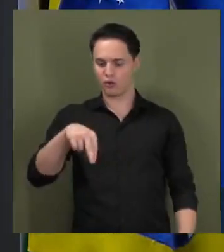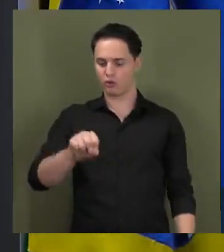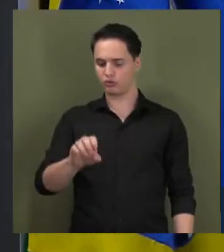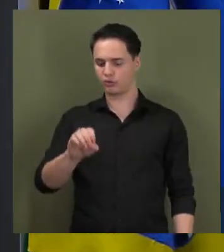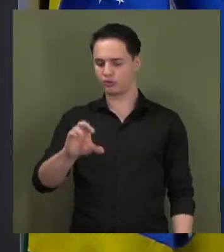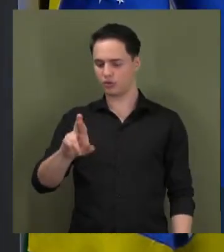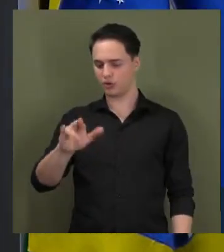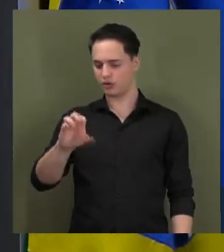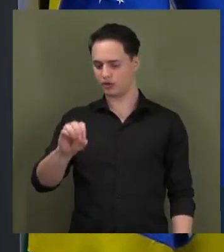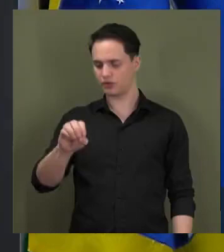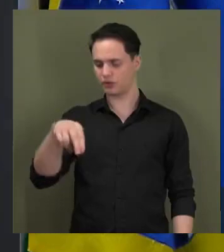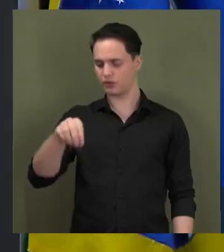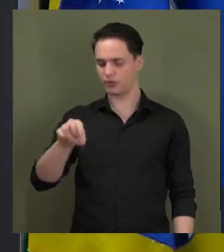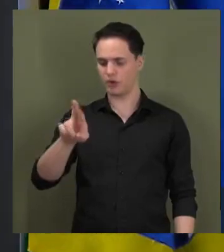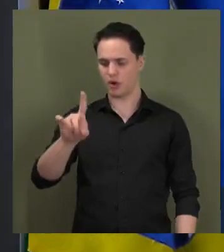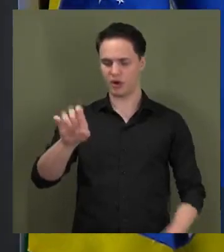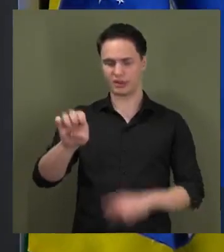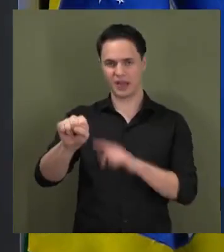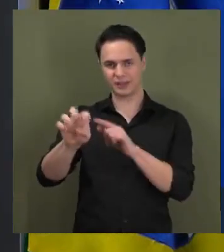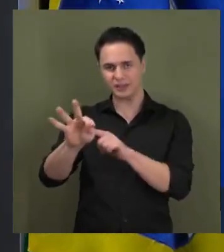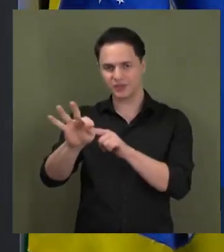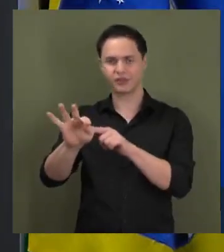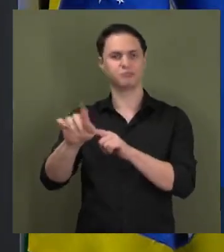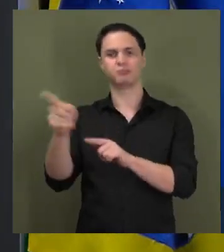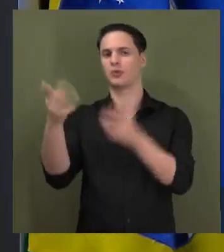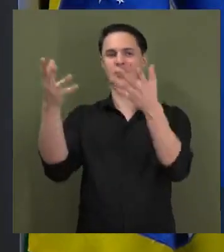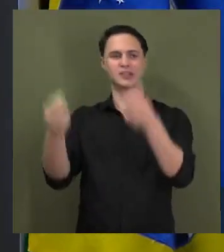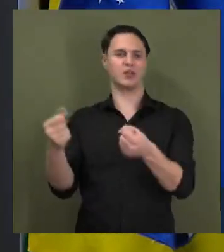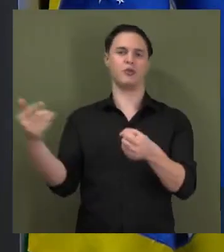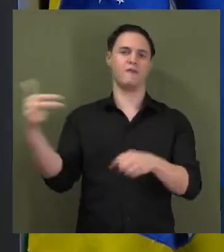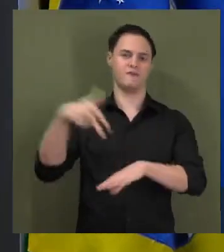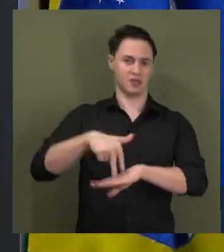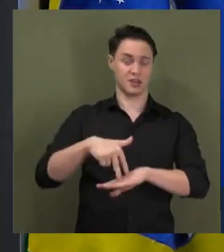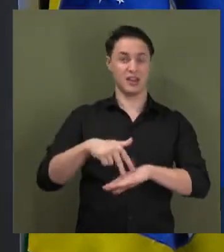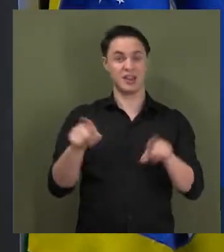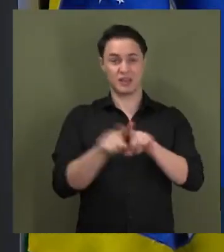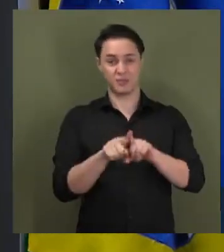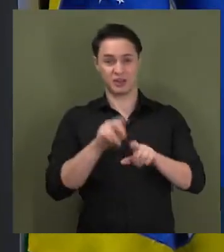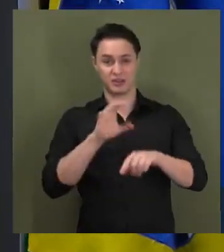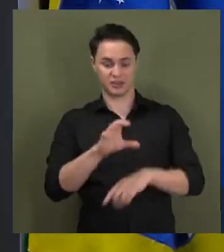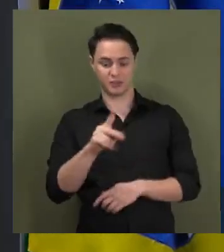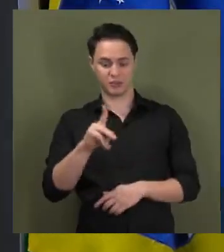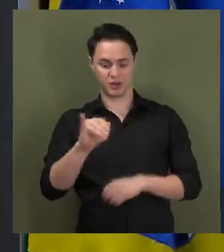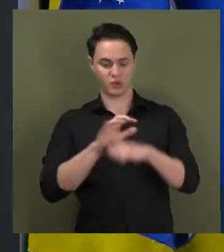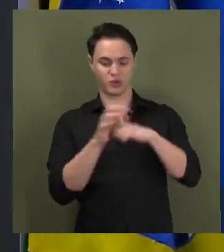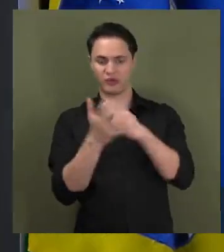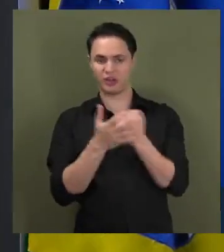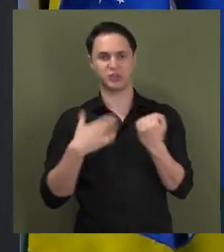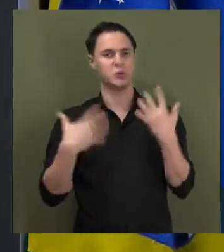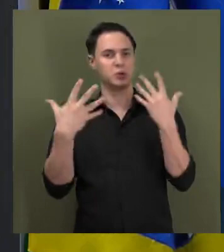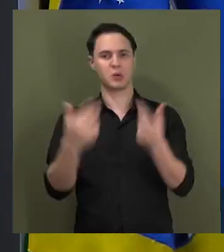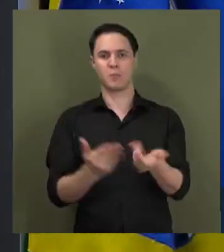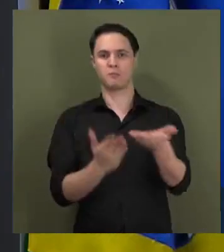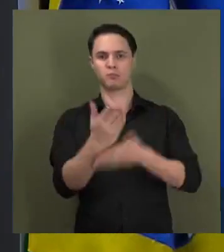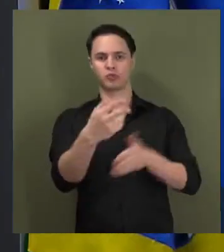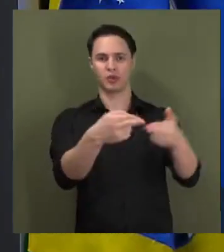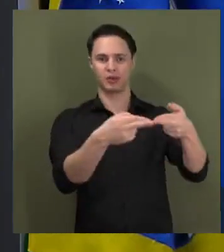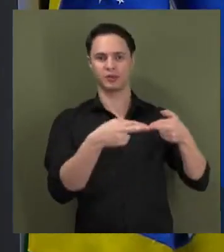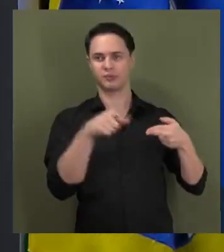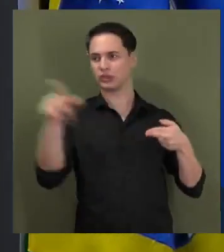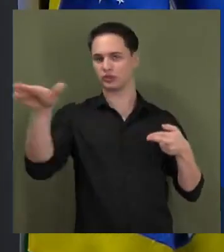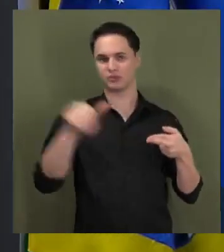também foi negada vergonhosamente pela maioria da CPI, de forma a proteger